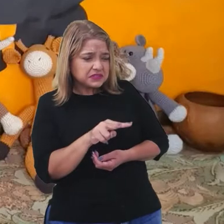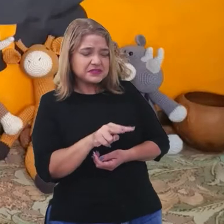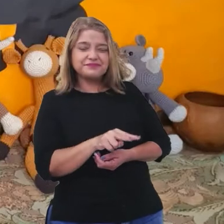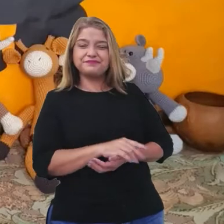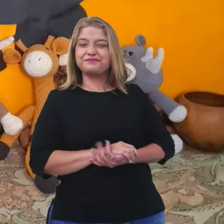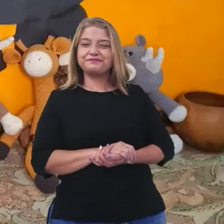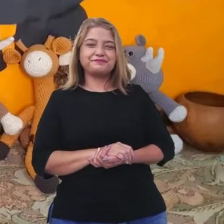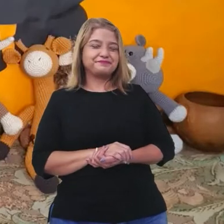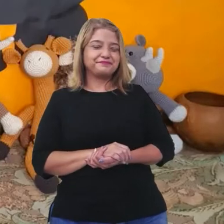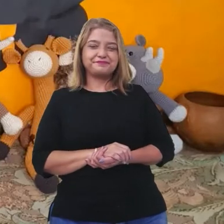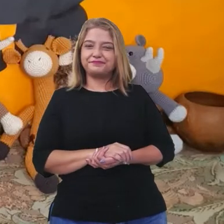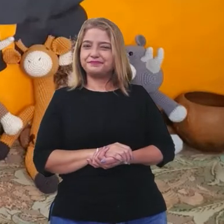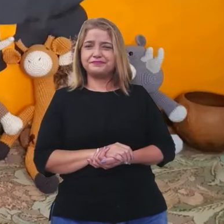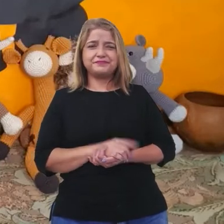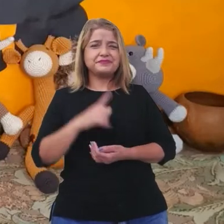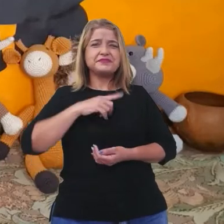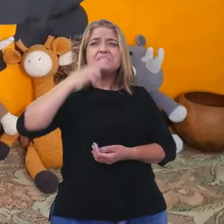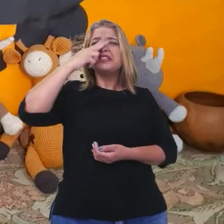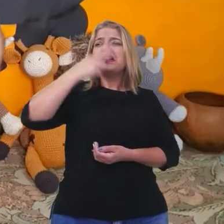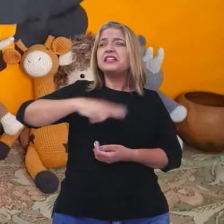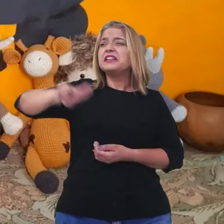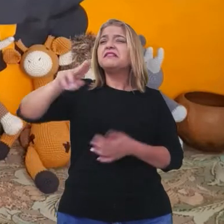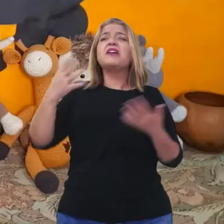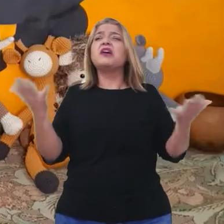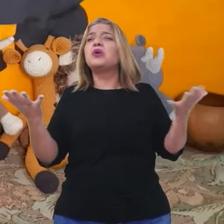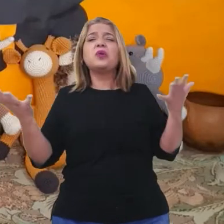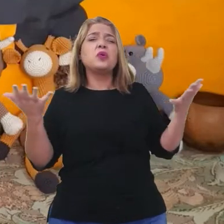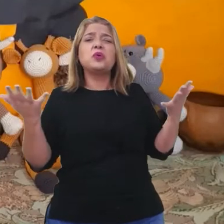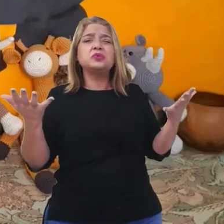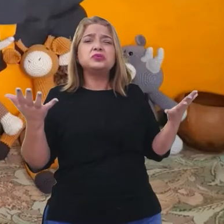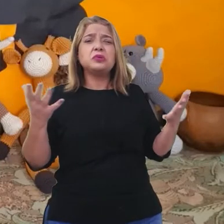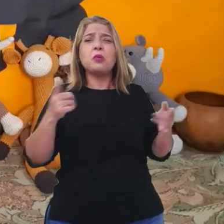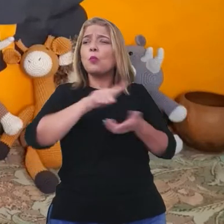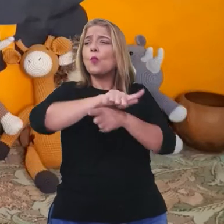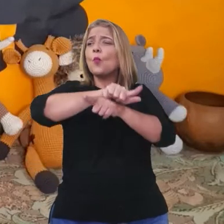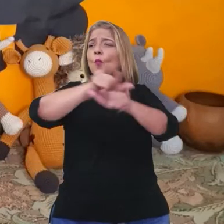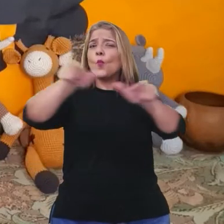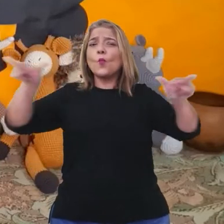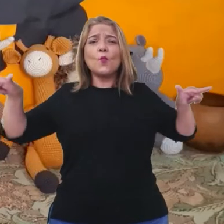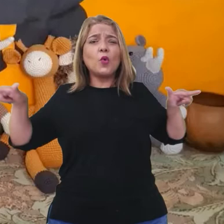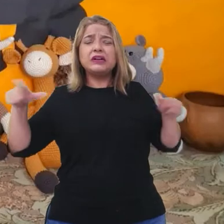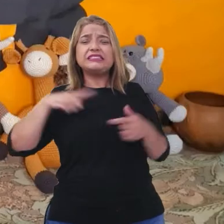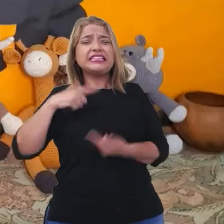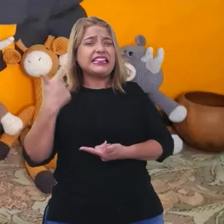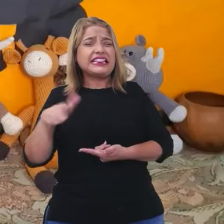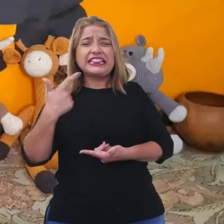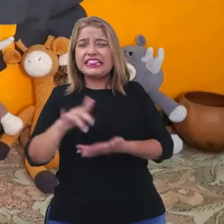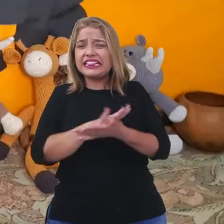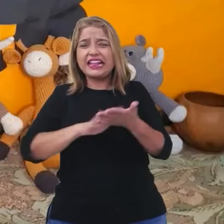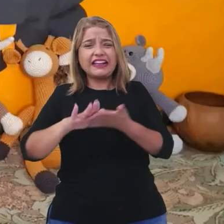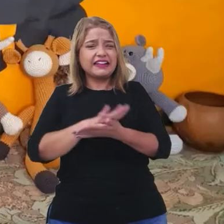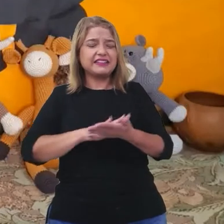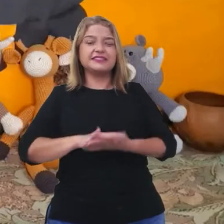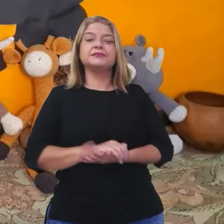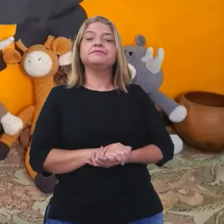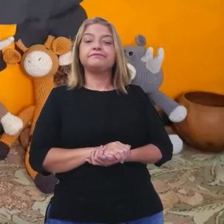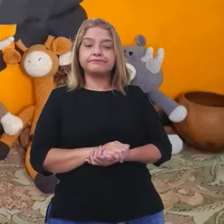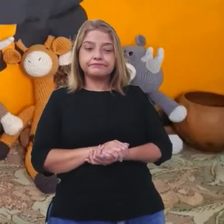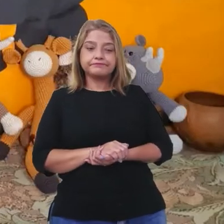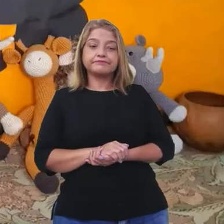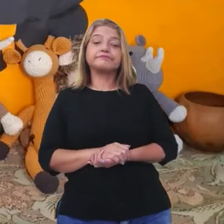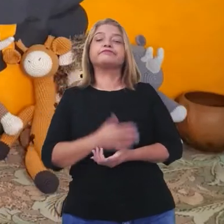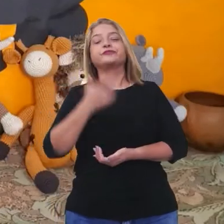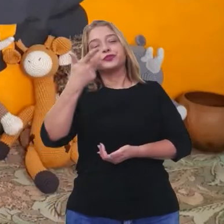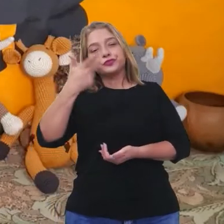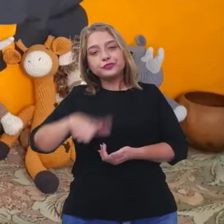hum, hum, hum, não tinha elefante, nem sequer um rastrozinho dele. E eles de